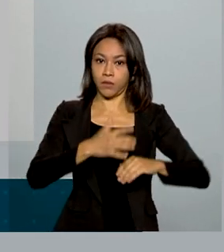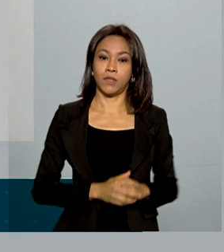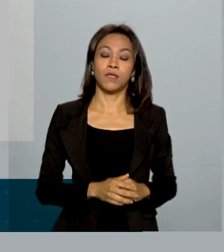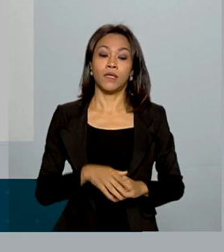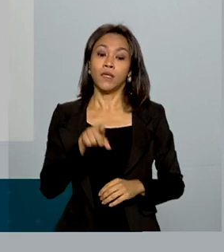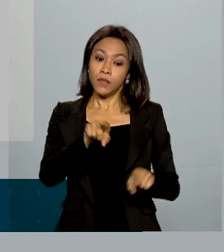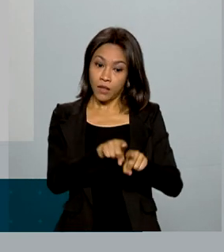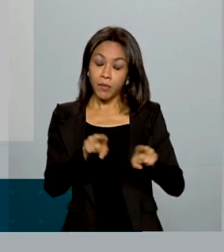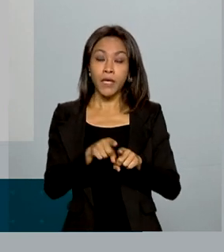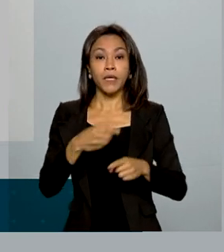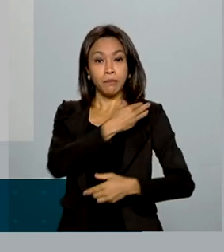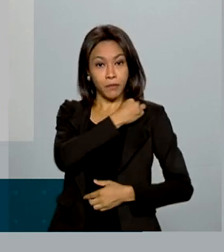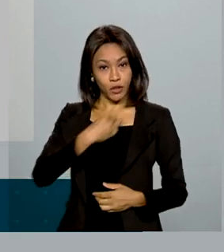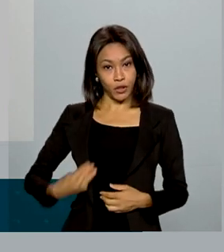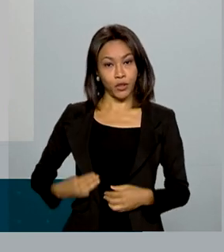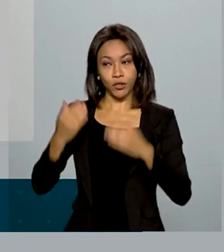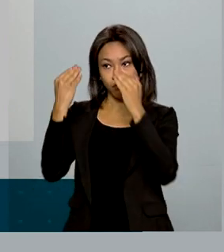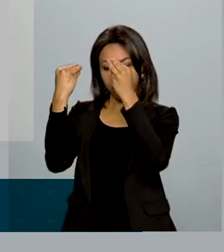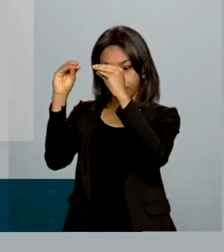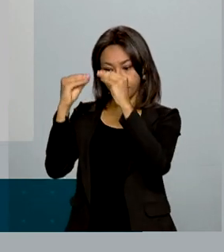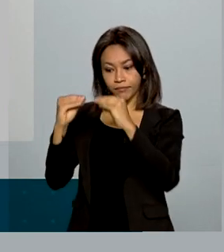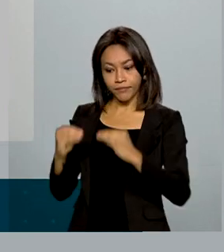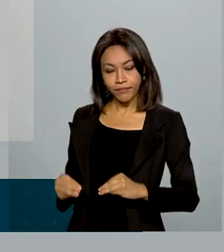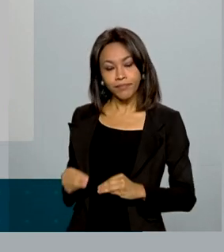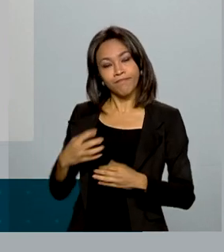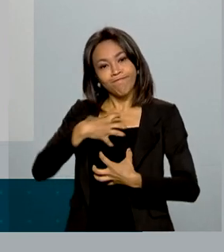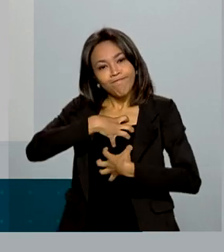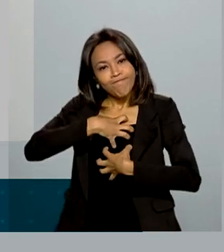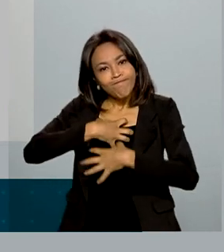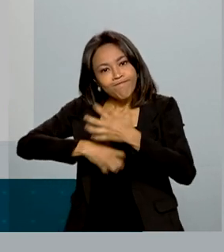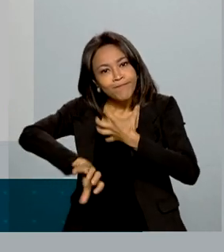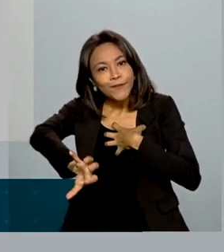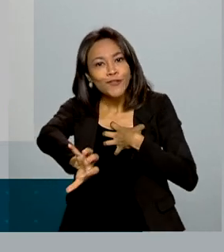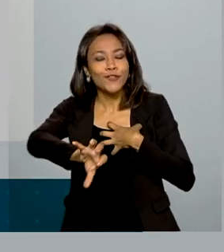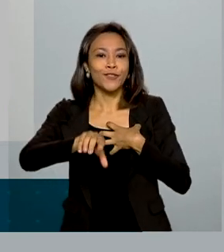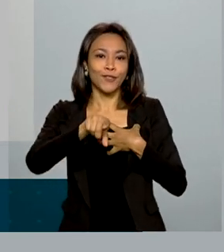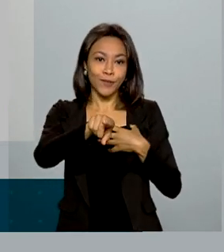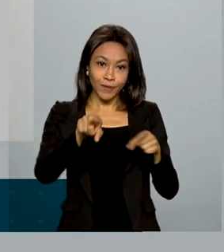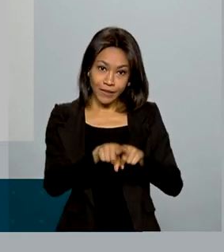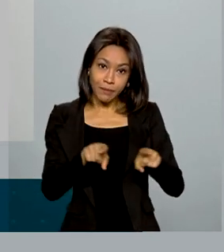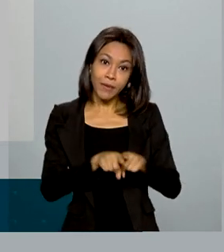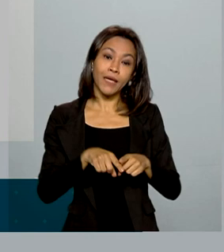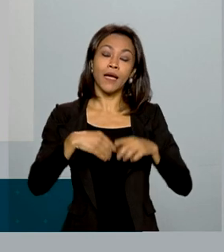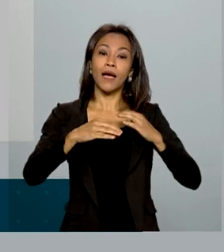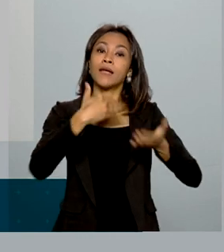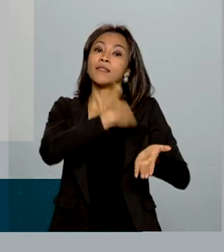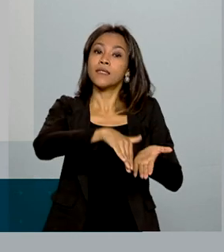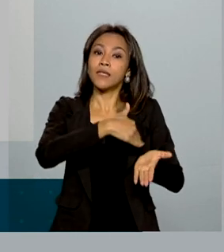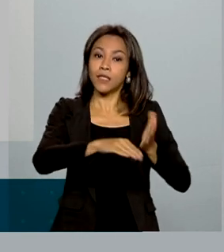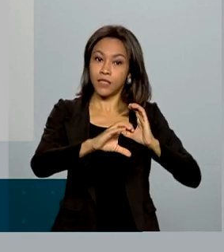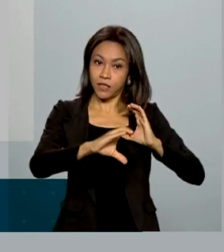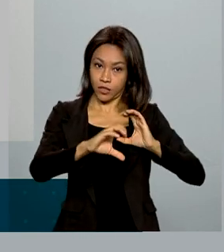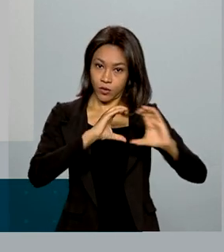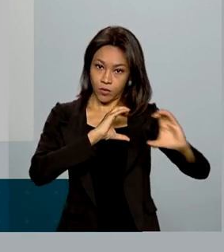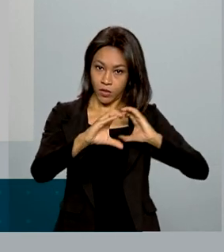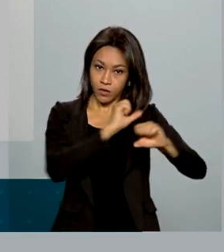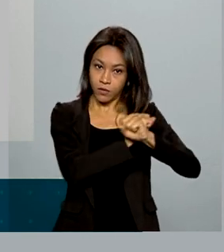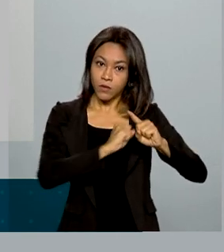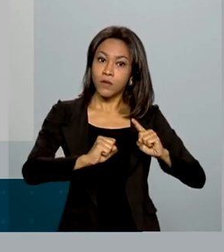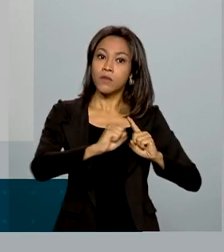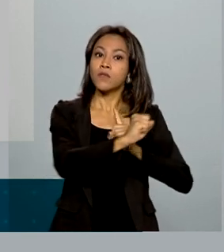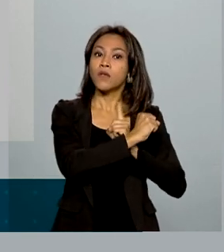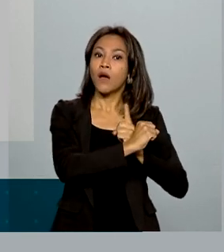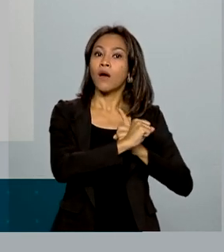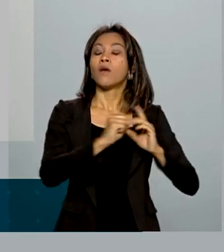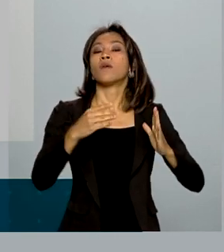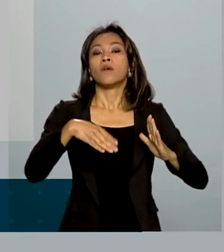manifestaram pelas redes sociais e, em nota, a Secretaria Especial de Comunicação Social da Presidência da República informou que se une